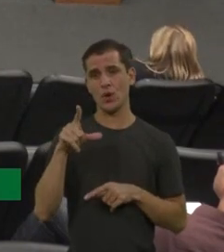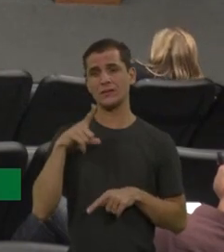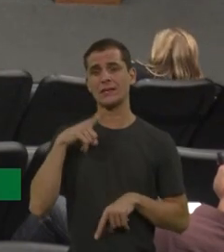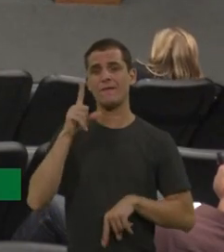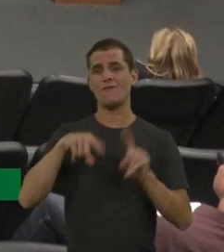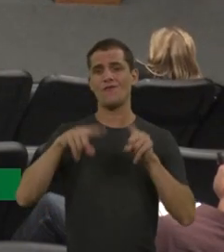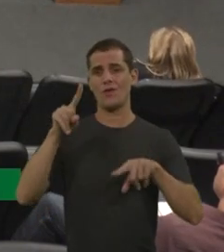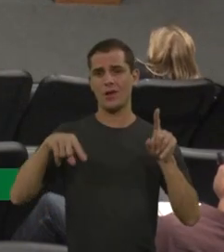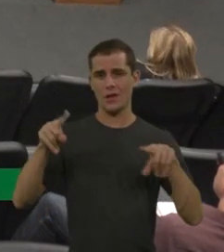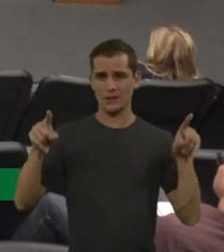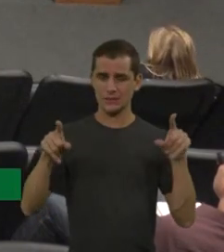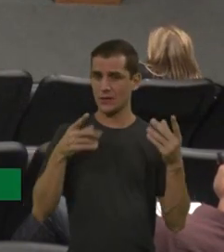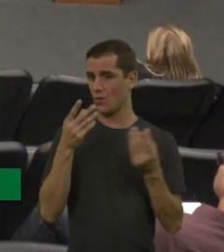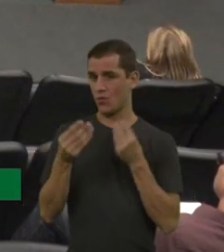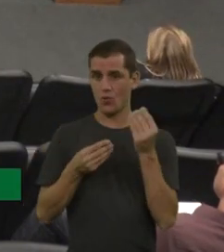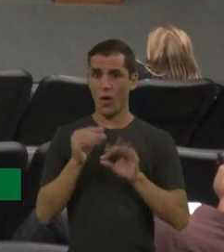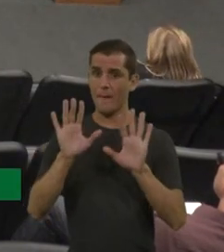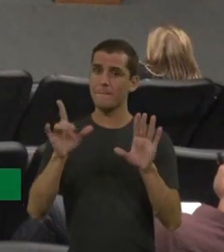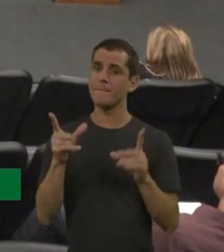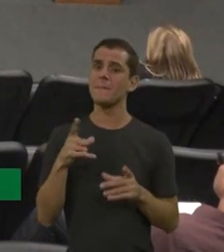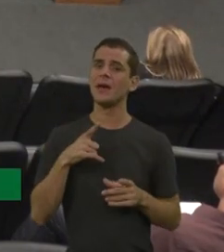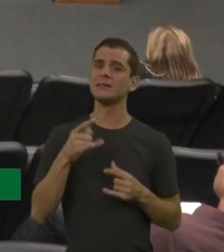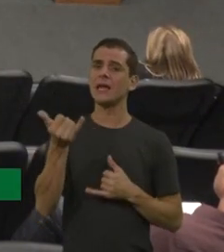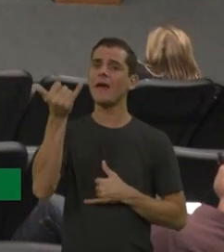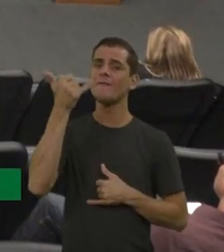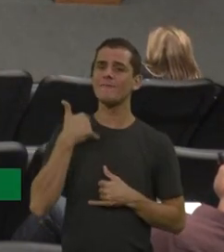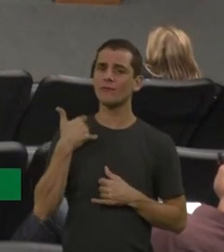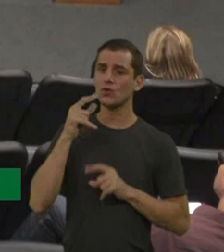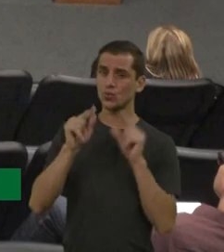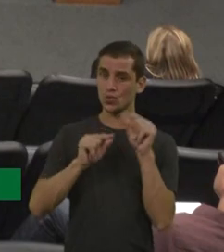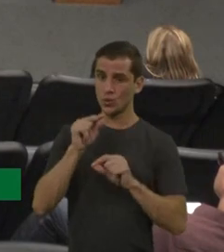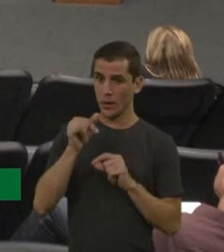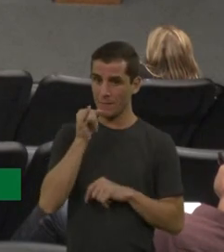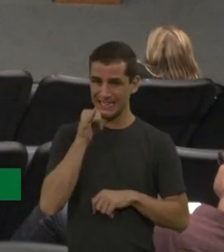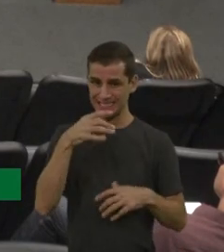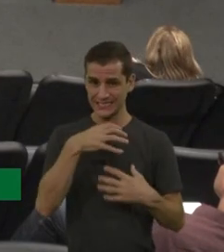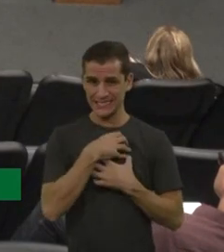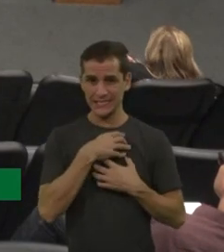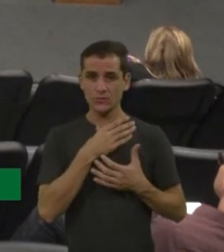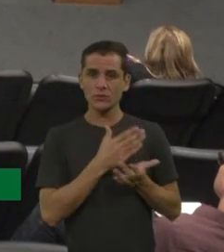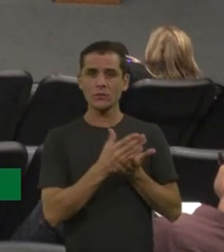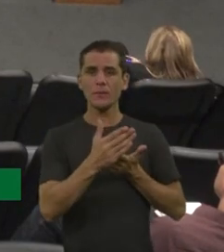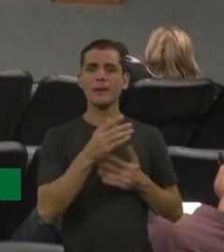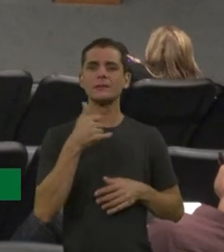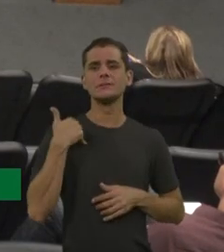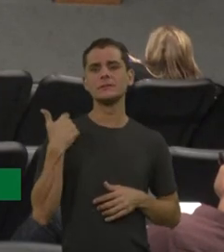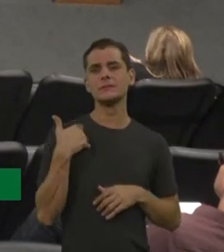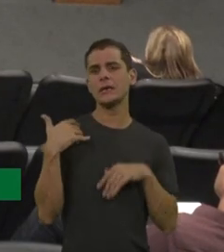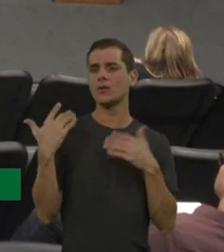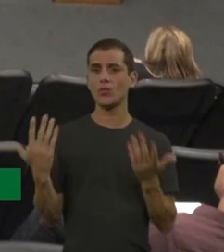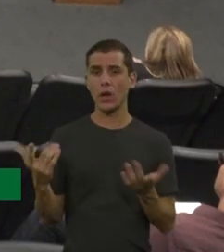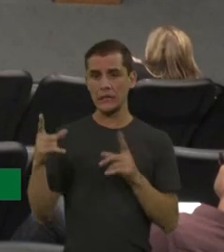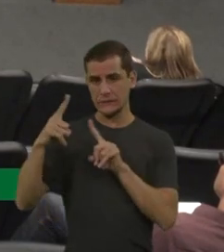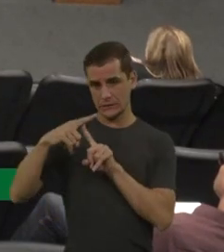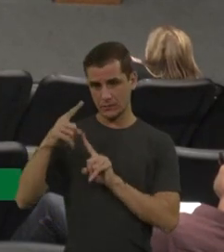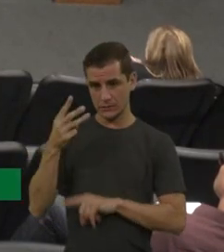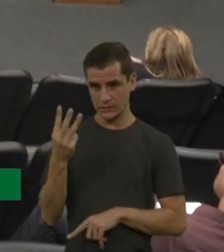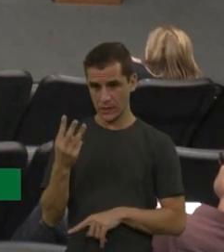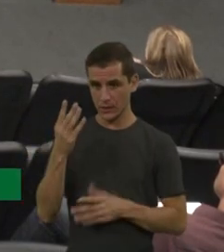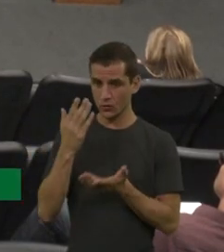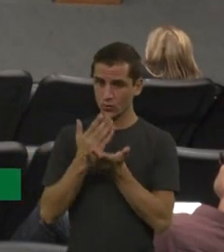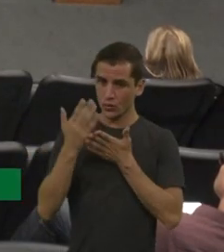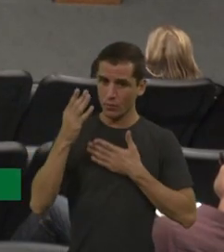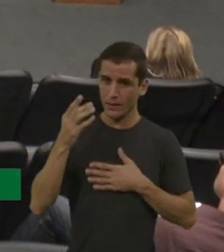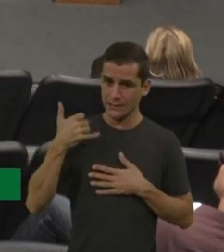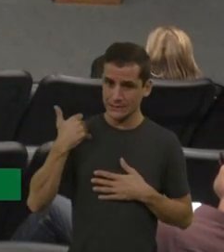variável, mas o que que nos diz? Então, o início dos sintomas, então se a criança com AME tipo 3 iniciou com os sintomas antes dos 3